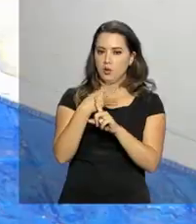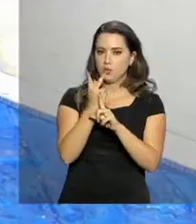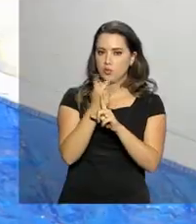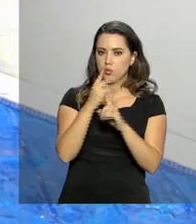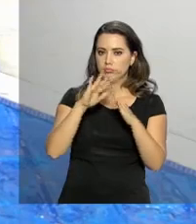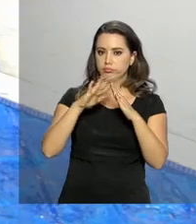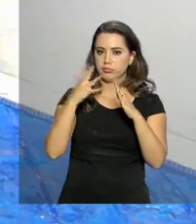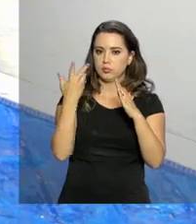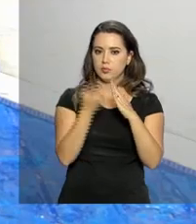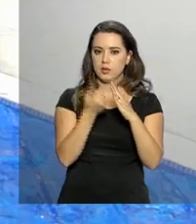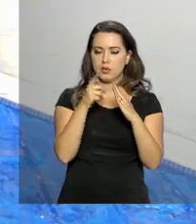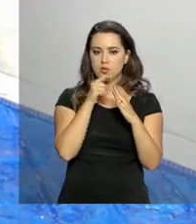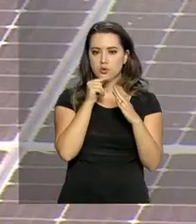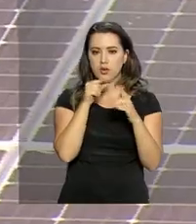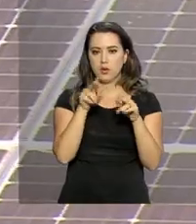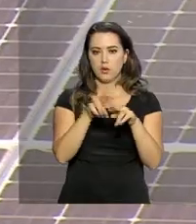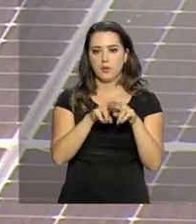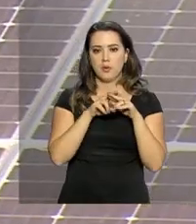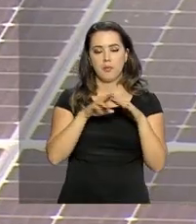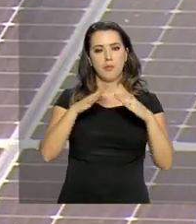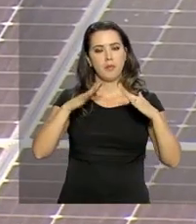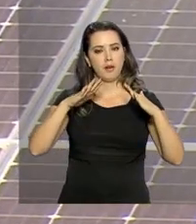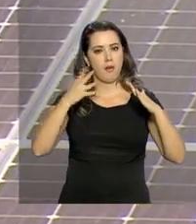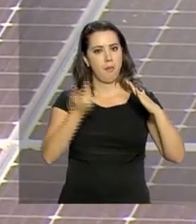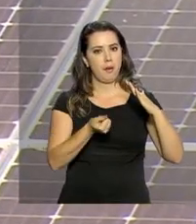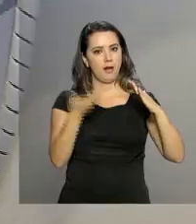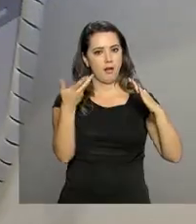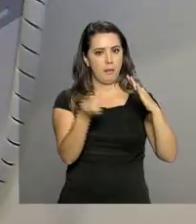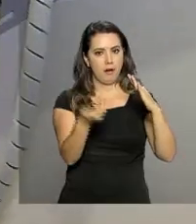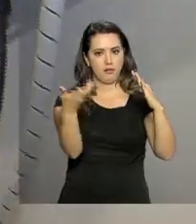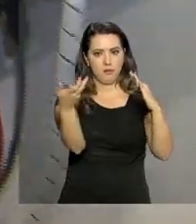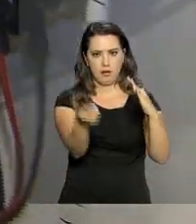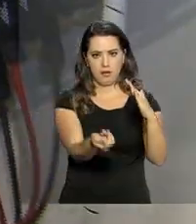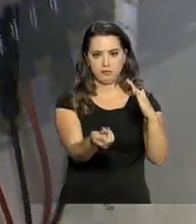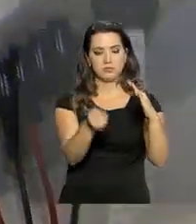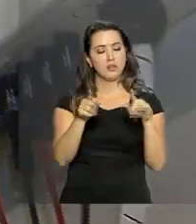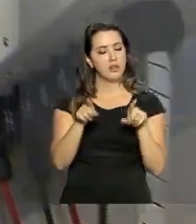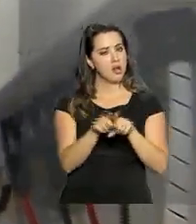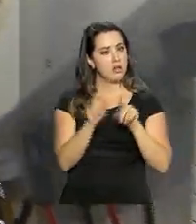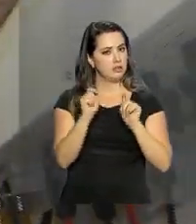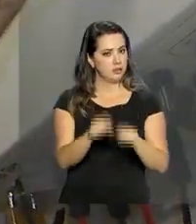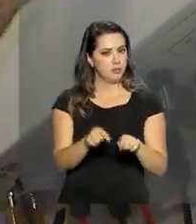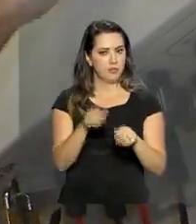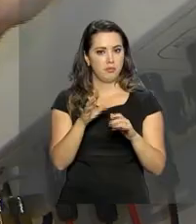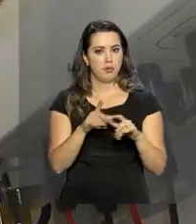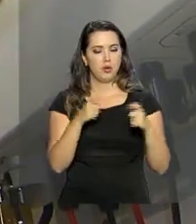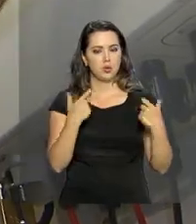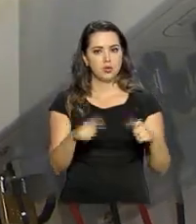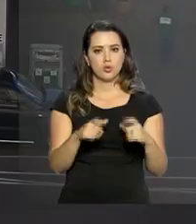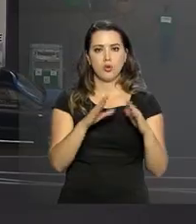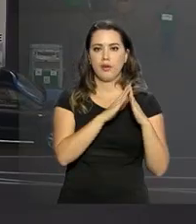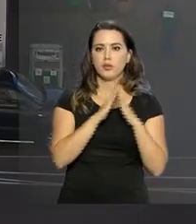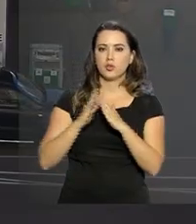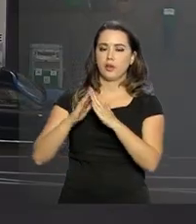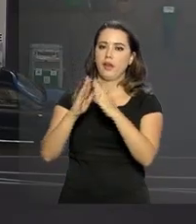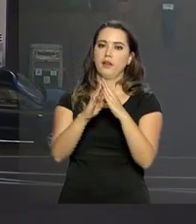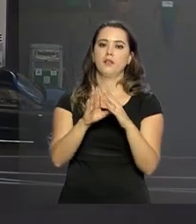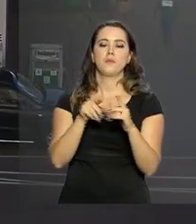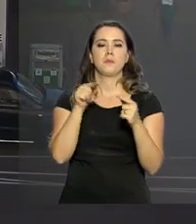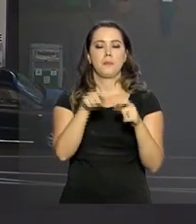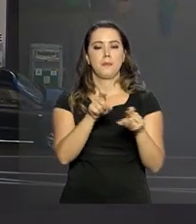e de aquecimento de água por meio de placas solares. Poderão contratar as linhas, condomínios, empresas cooperativas,